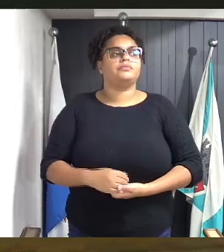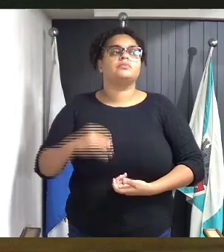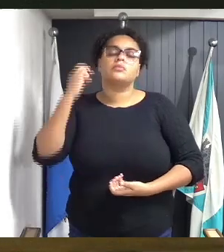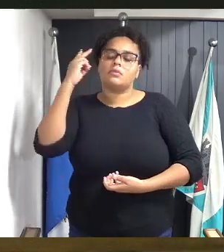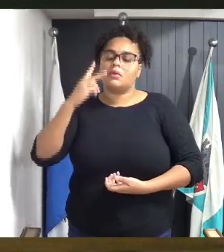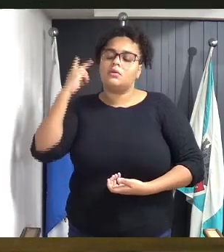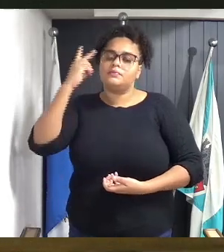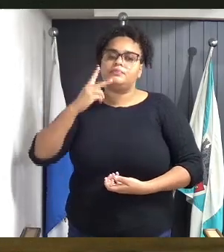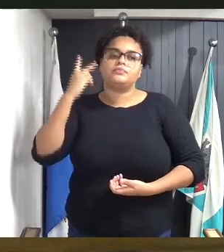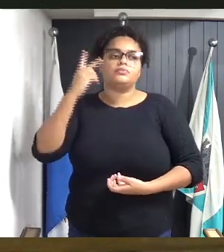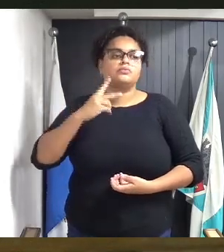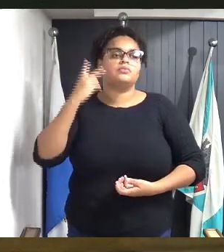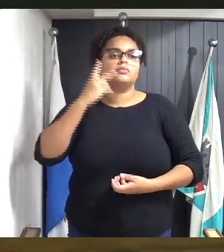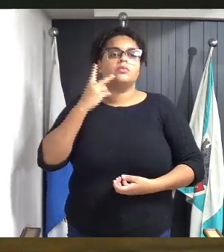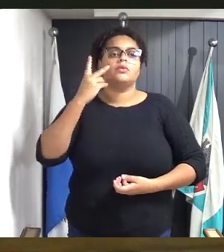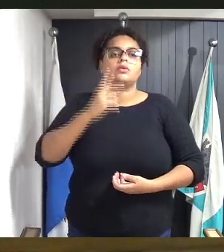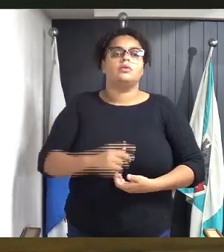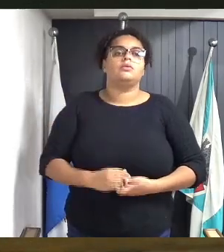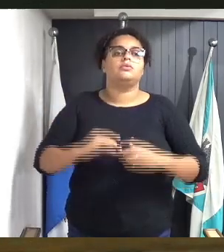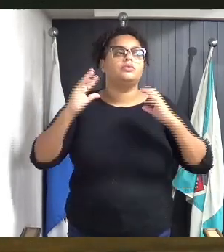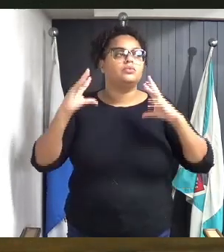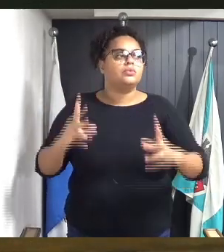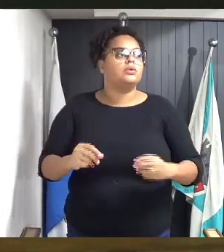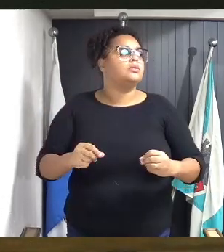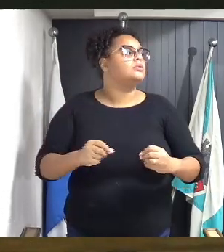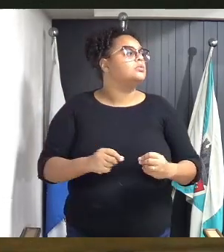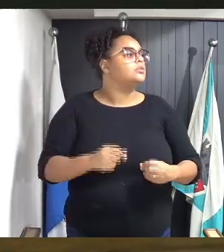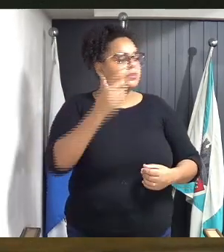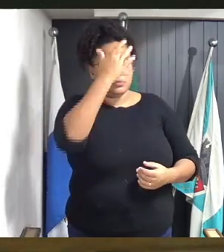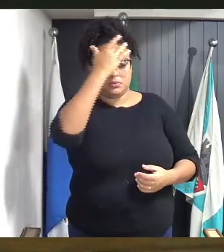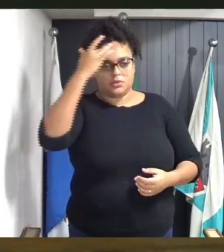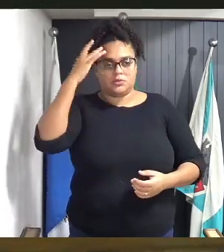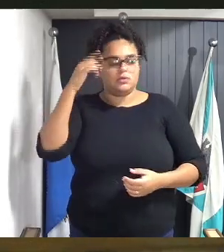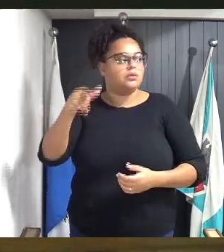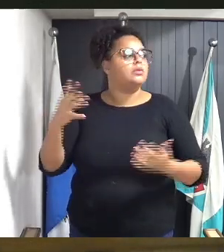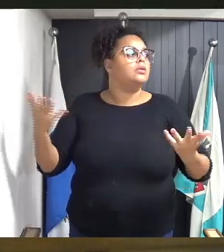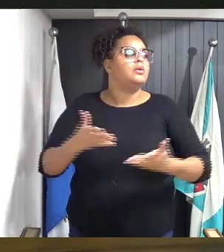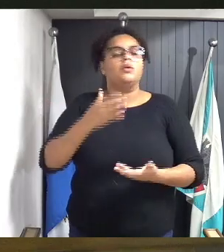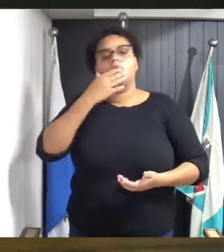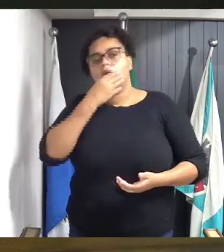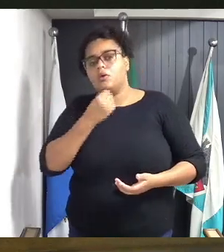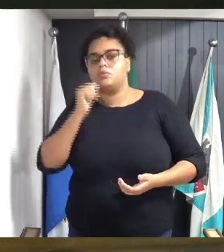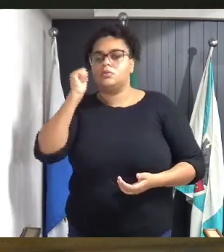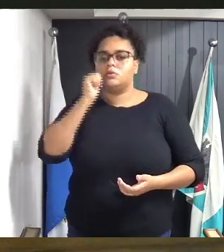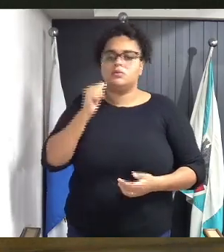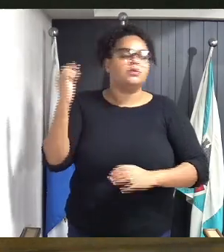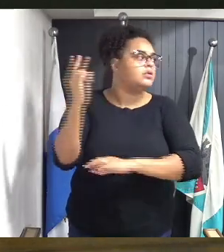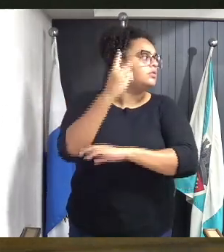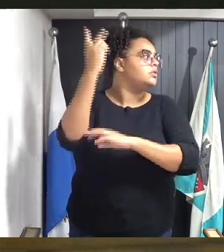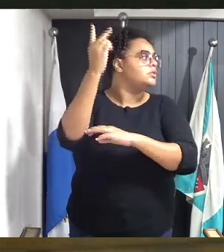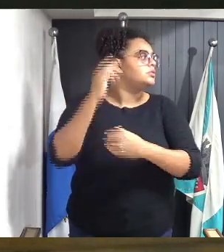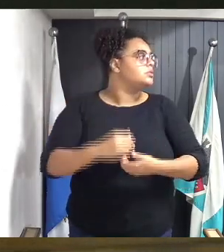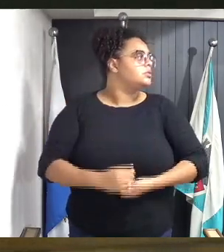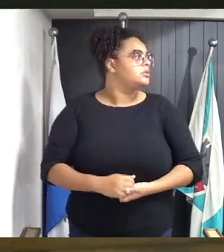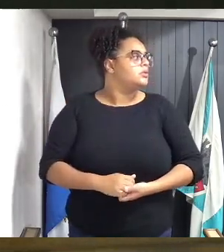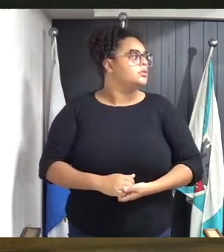vereadores, nobre vereadores, cavaleiros, homens de grande valor no céu e na terra.